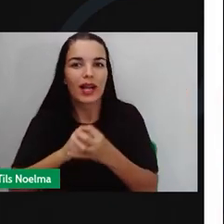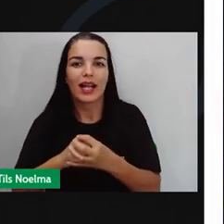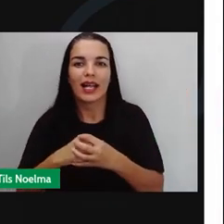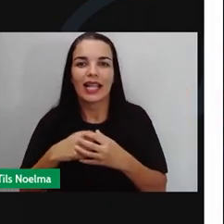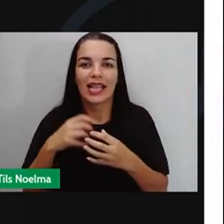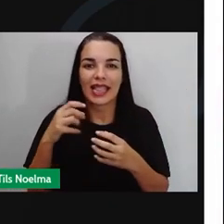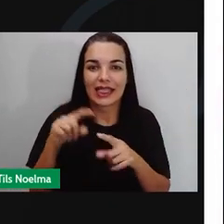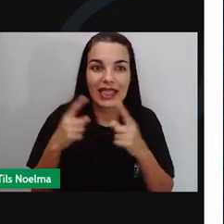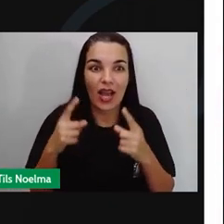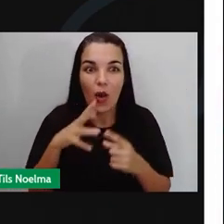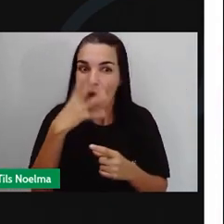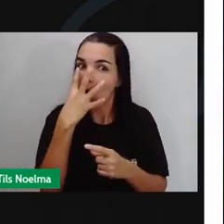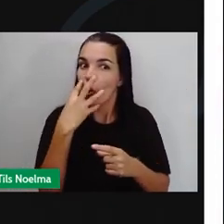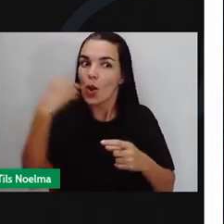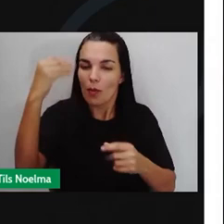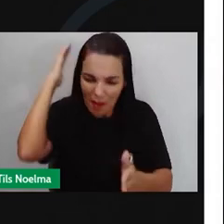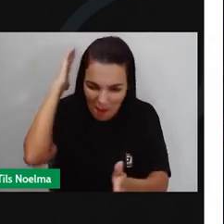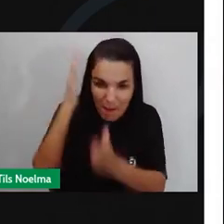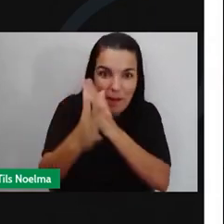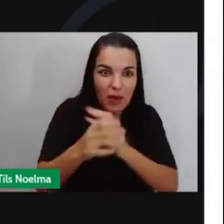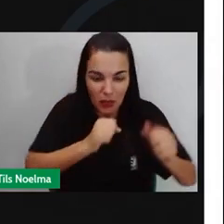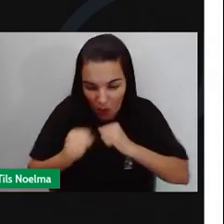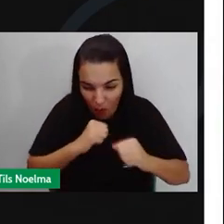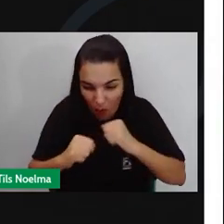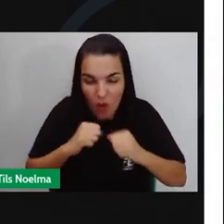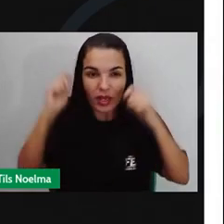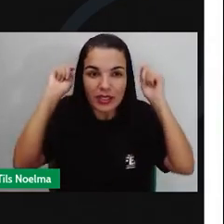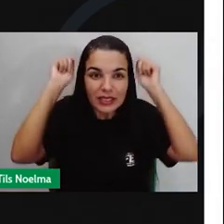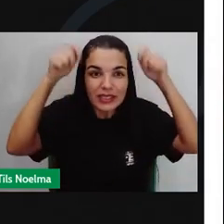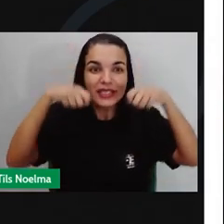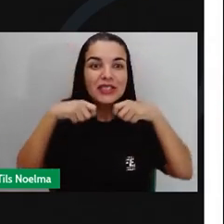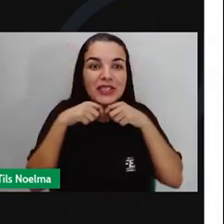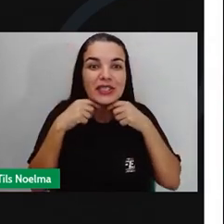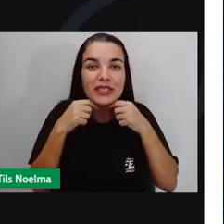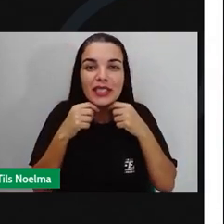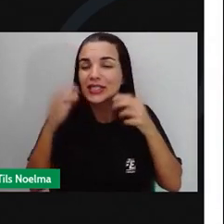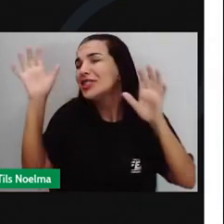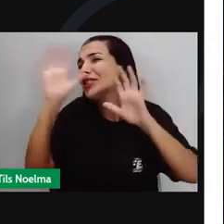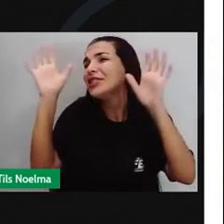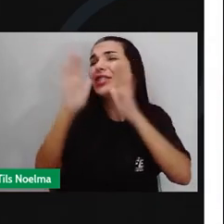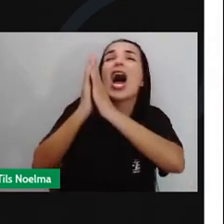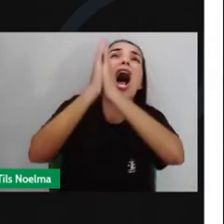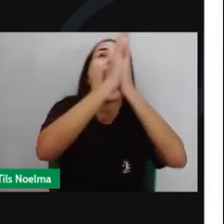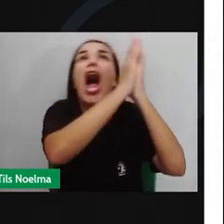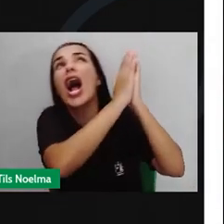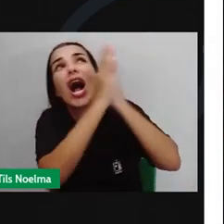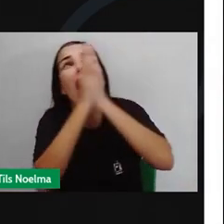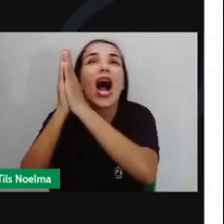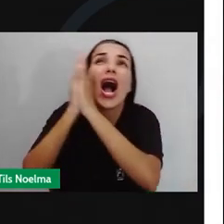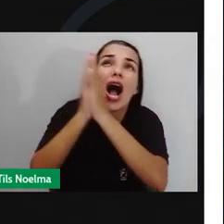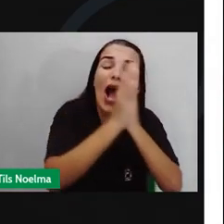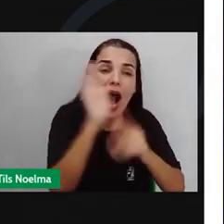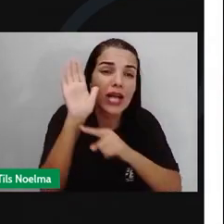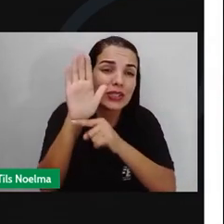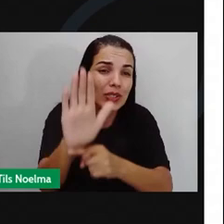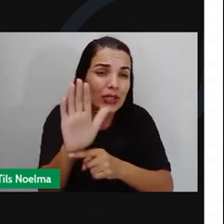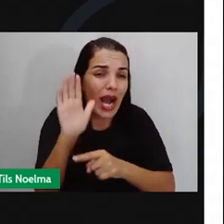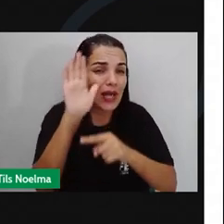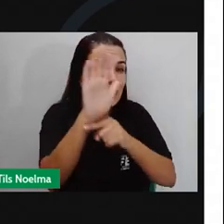lobo deu um pulo da cama E saiu correndo atrás da chapéuzinho Que saiu gritando Socorro, socorro, socorro